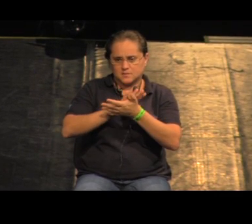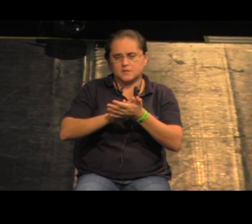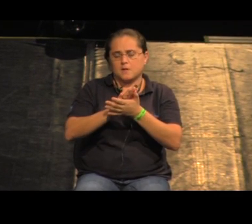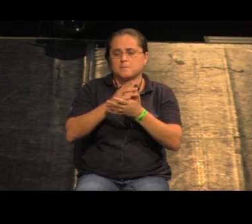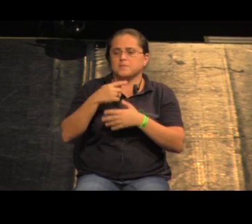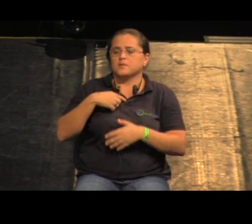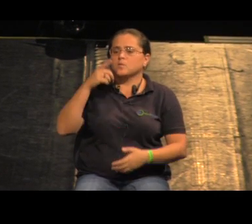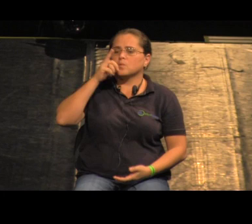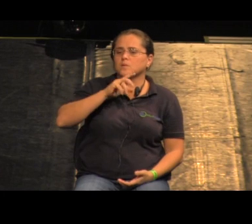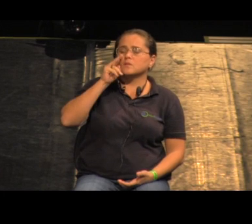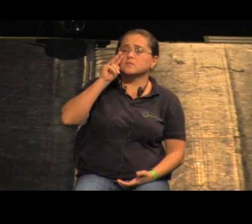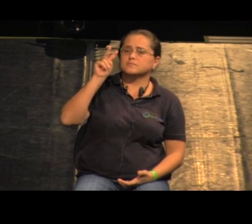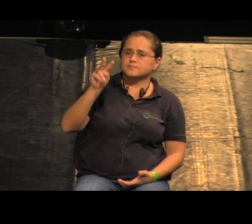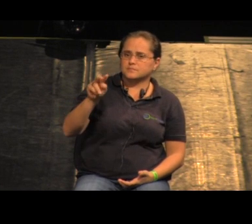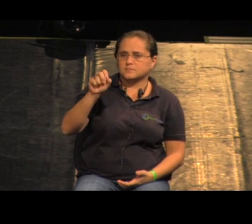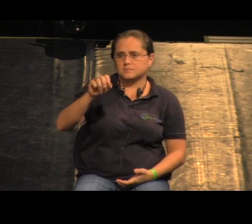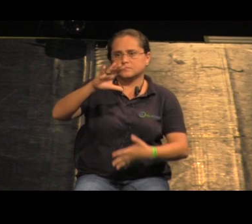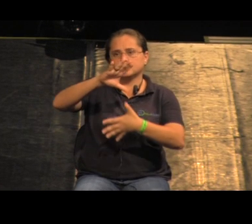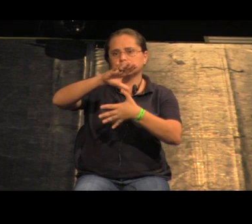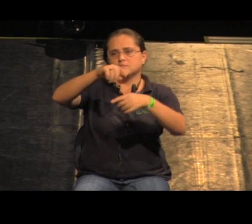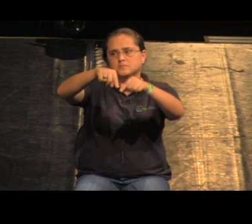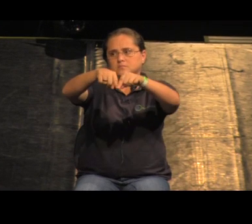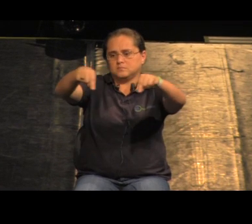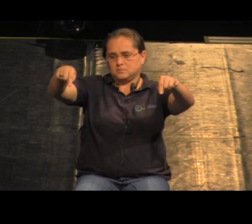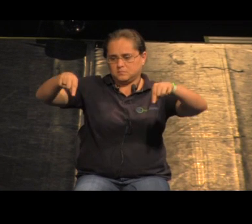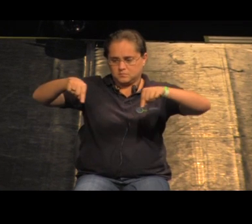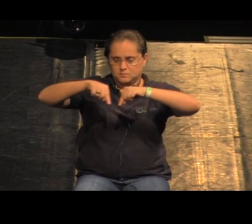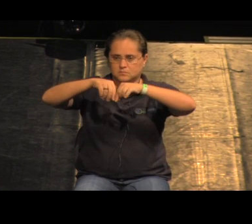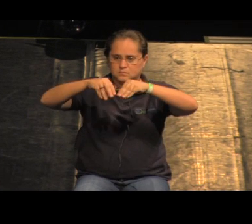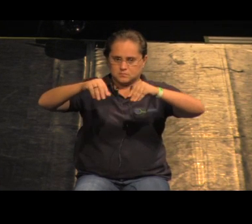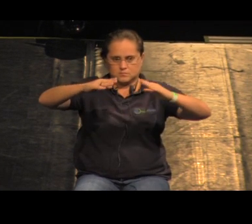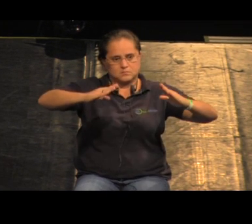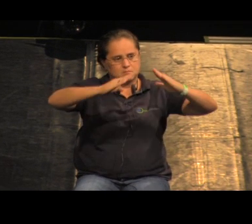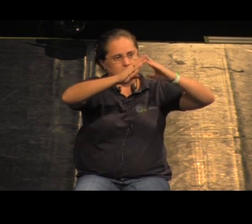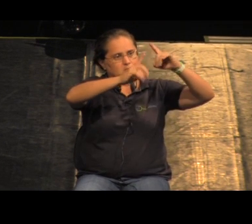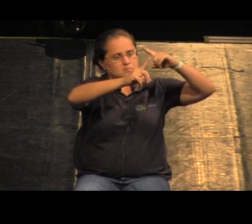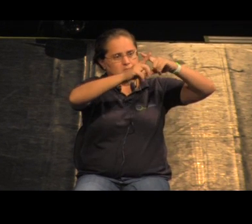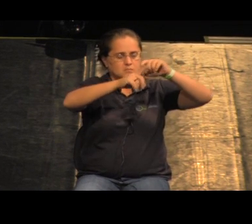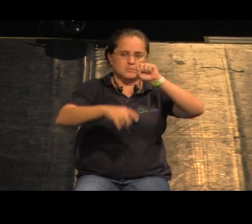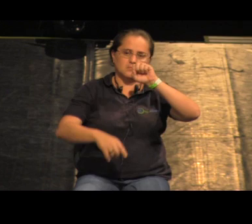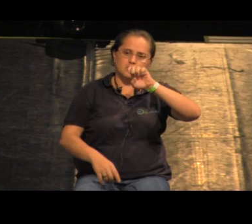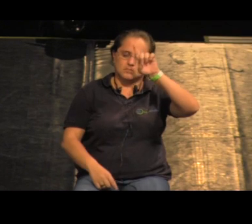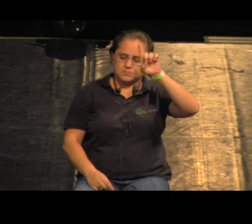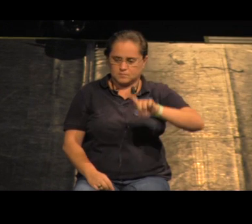Então, aqui a gente consegue ver, esse é o terreno destinado. Está a Igreja da Sé, Praça João Mendes.